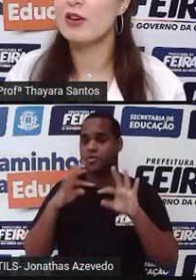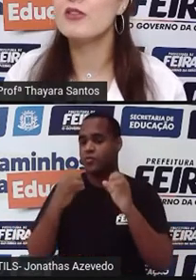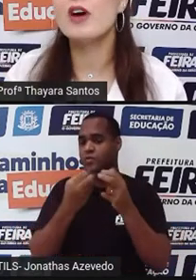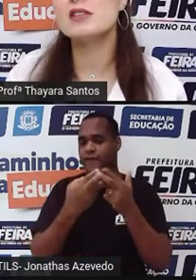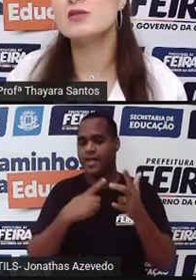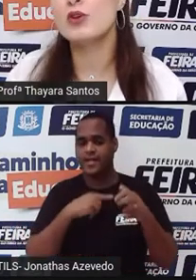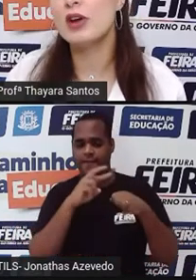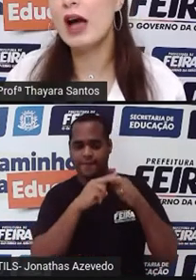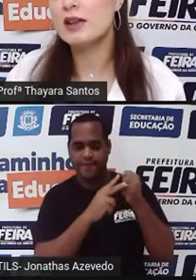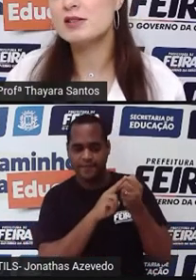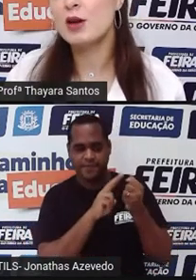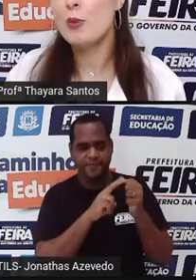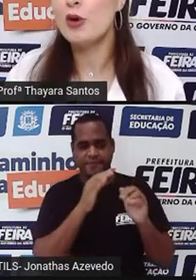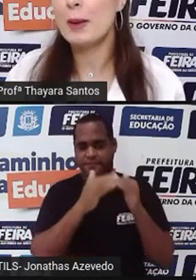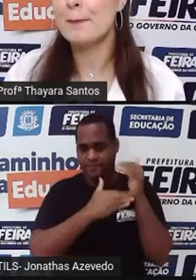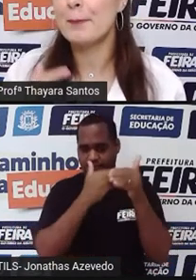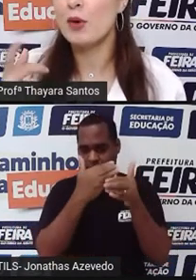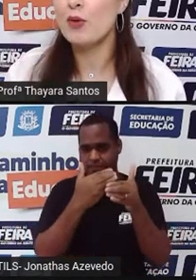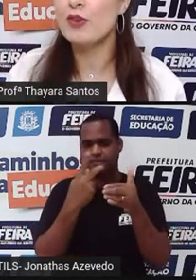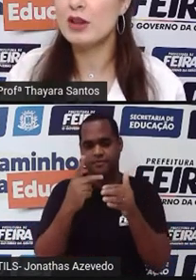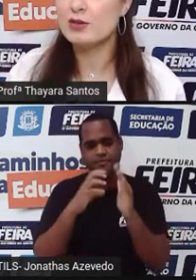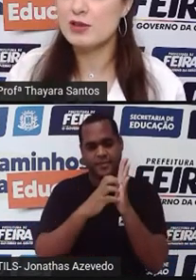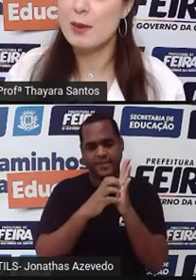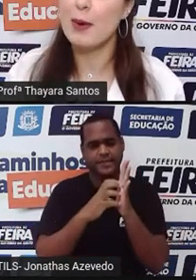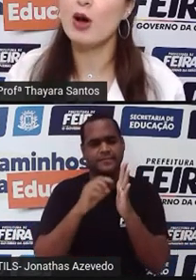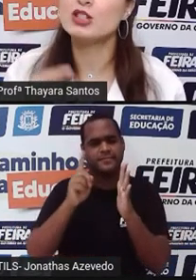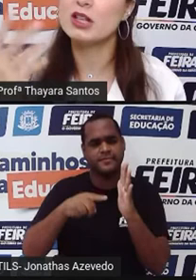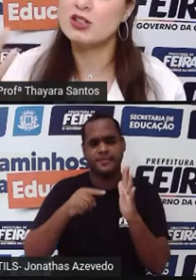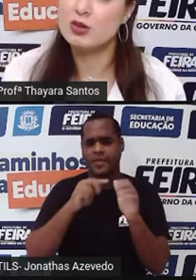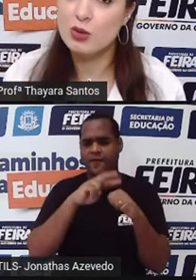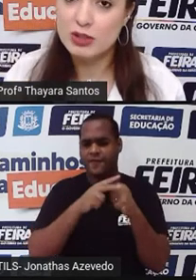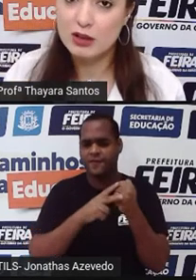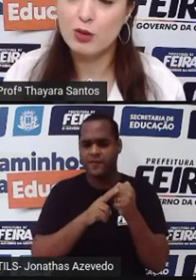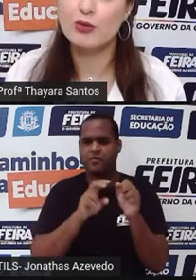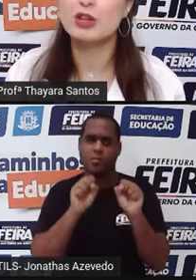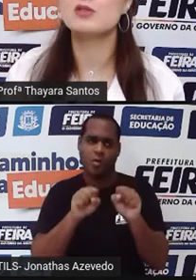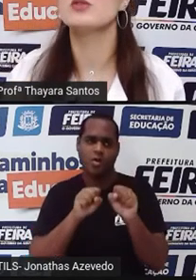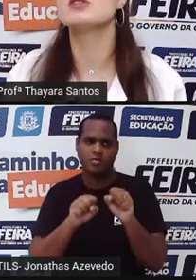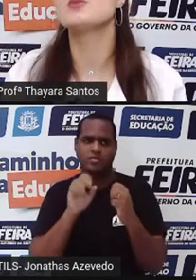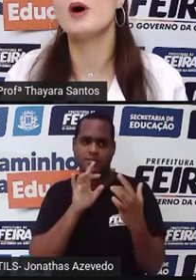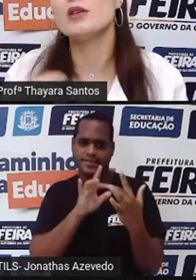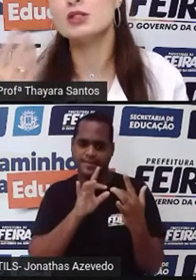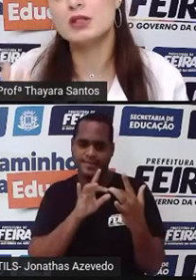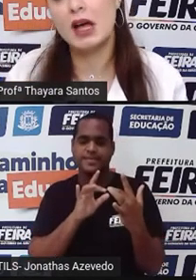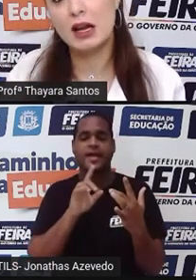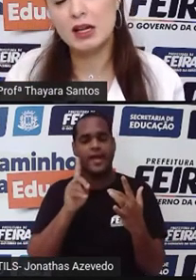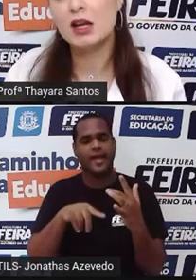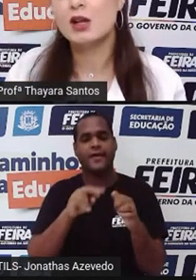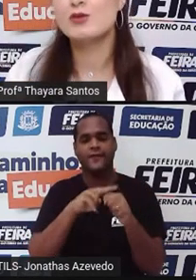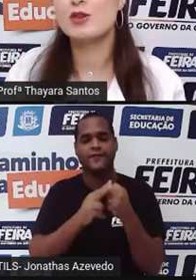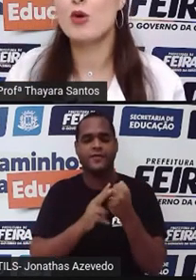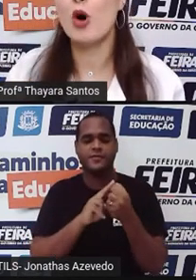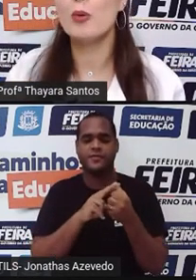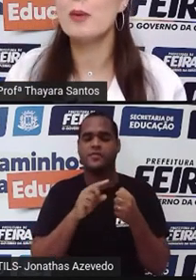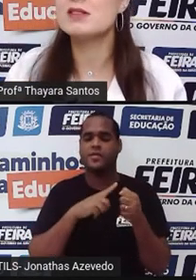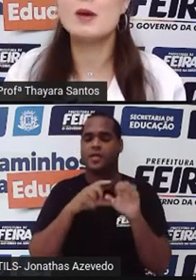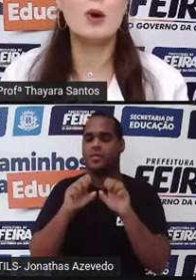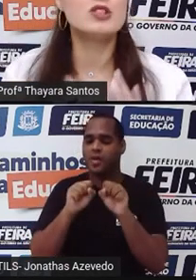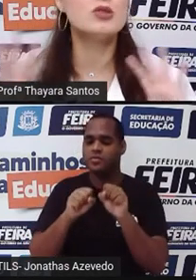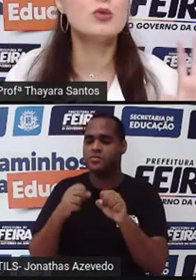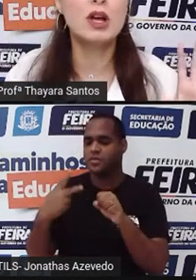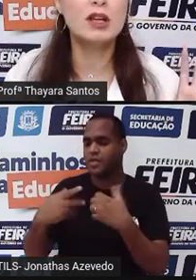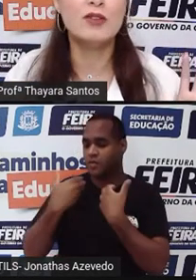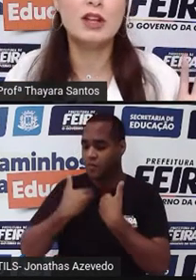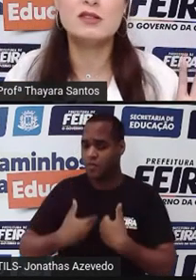vírus do HIV vai desenvolver AIDS. Porque o vírus, você pode ter tido contato com o vírus, o vírus pode estar ali no seu corpo, mas